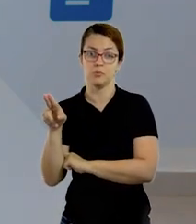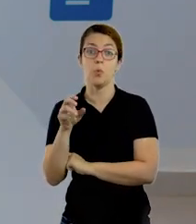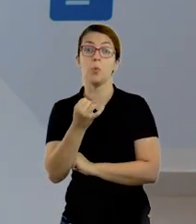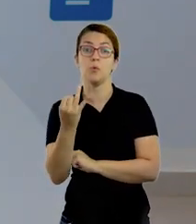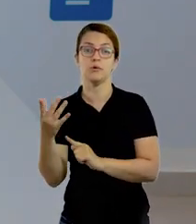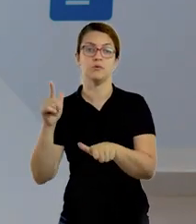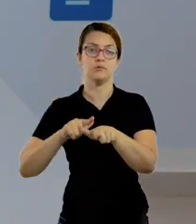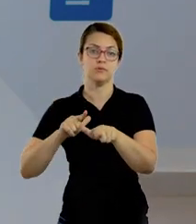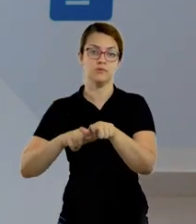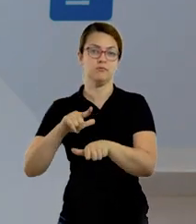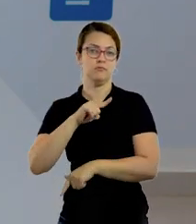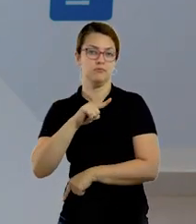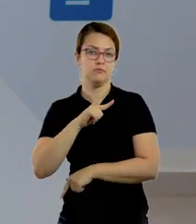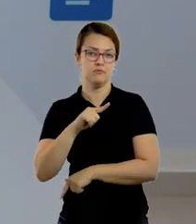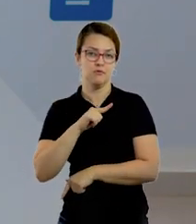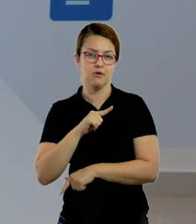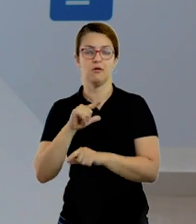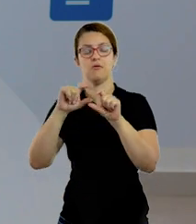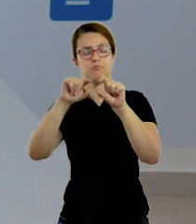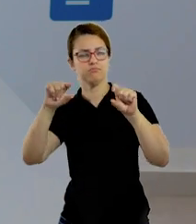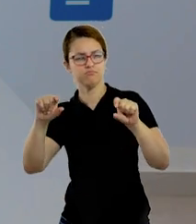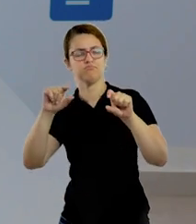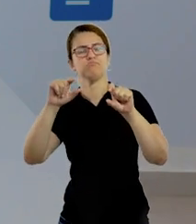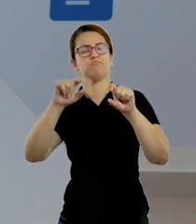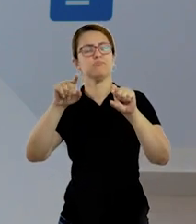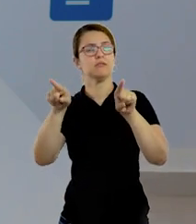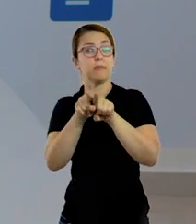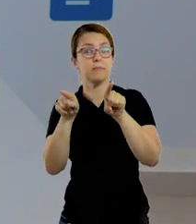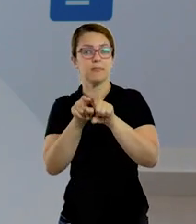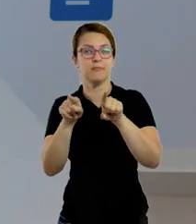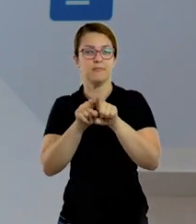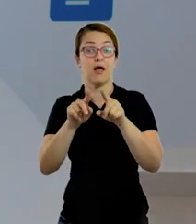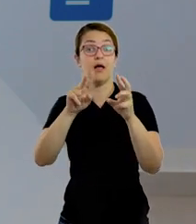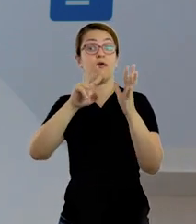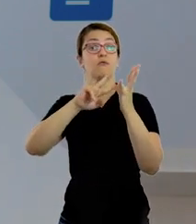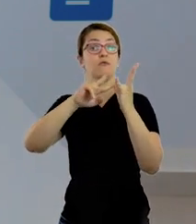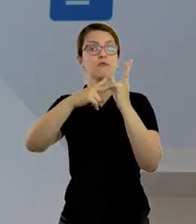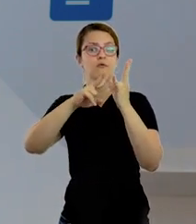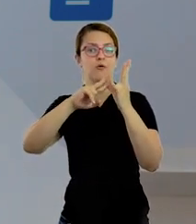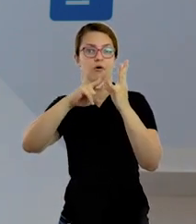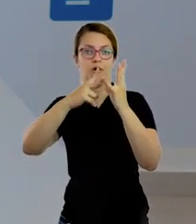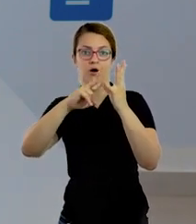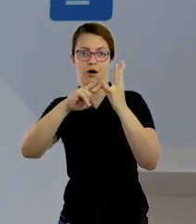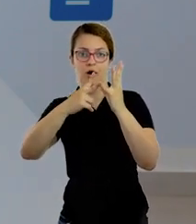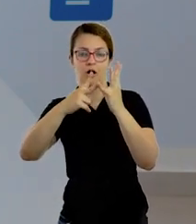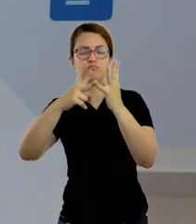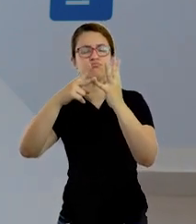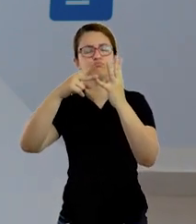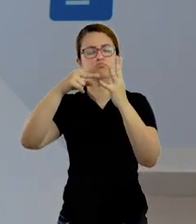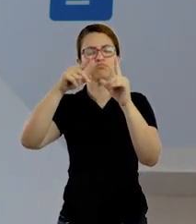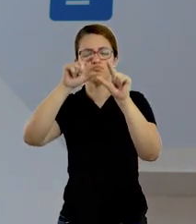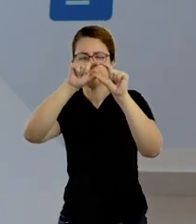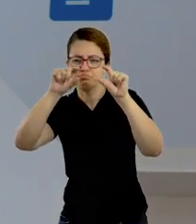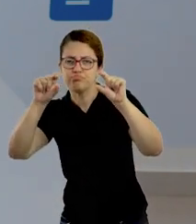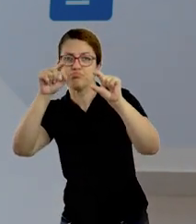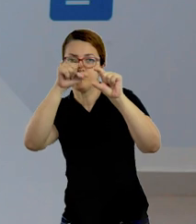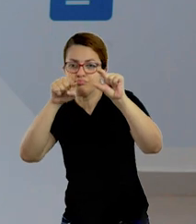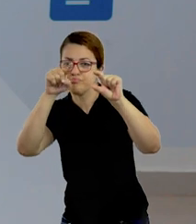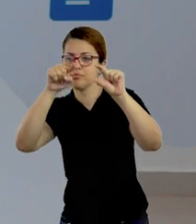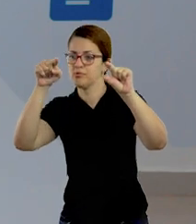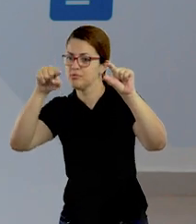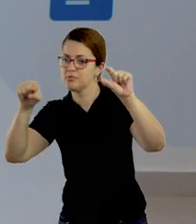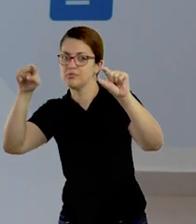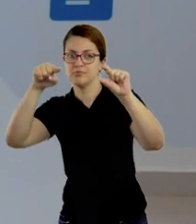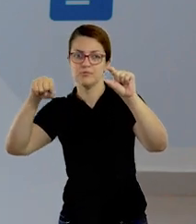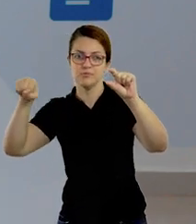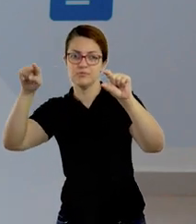contagem de quantas letras tem em cada nome, circular as vogais. Então, é importante para a criança estar exercitando,